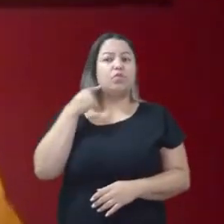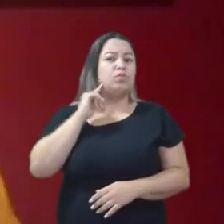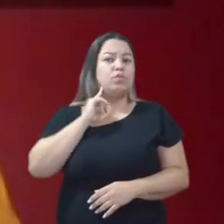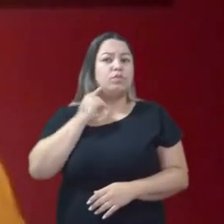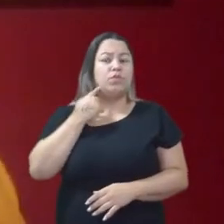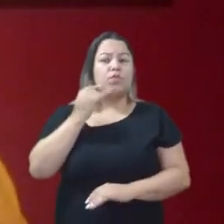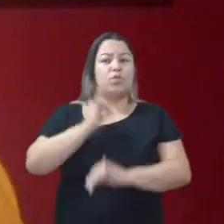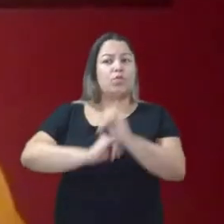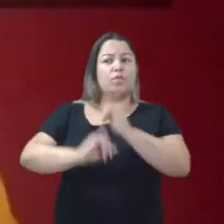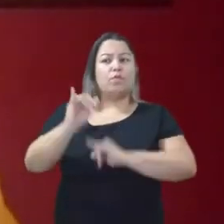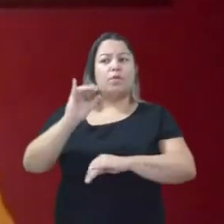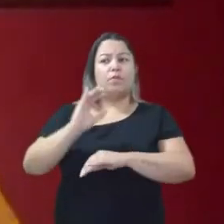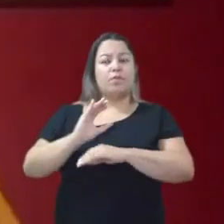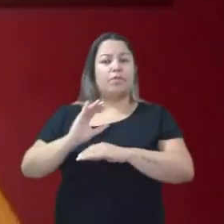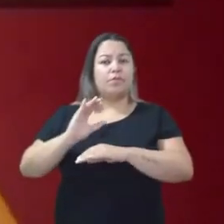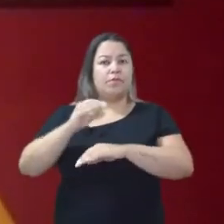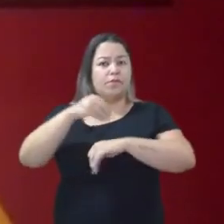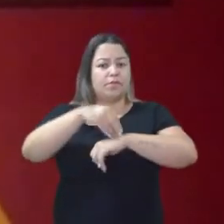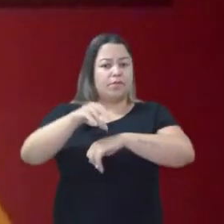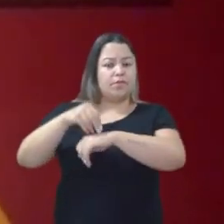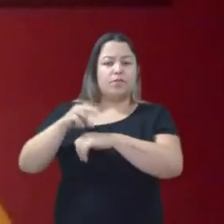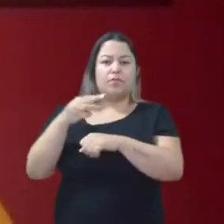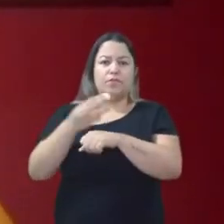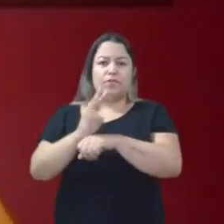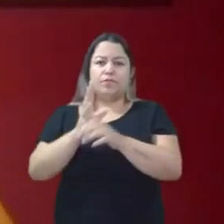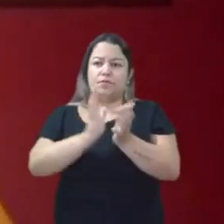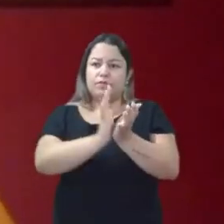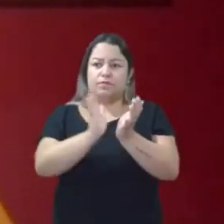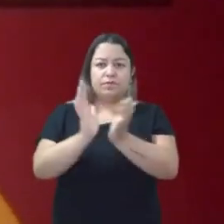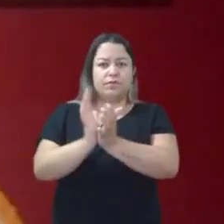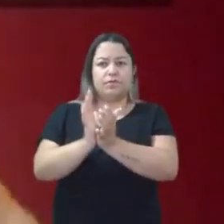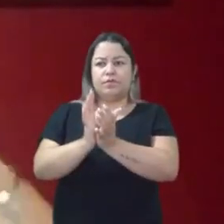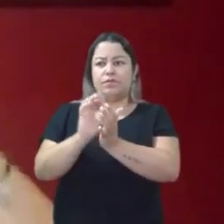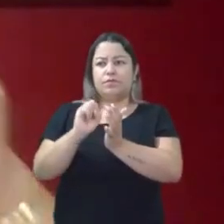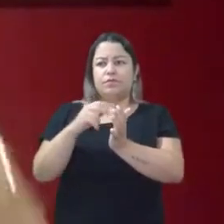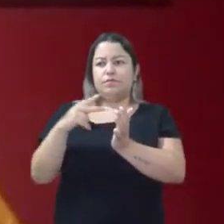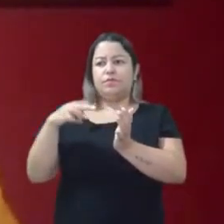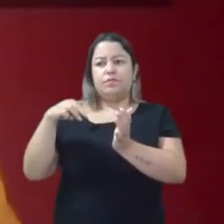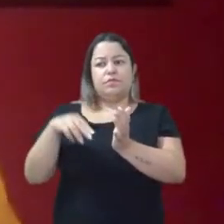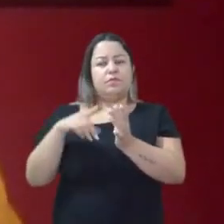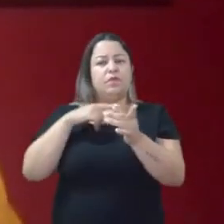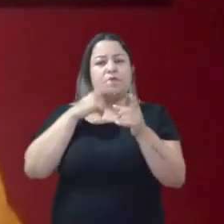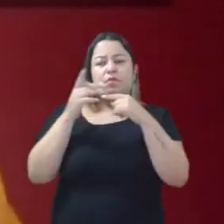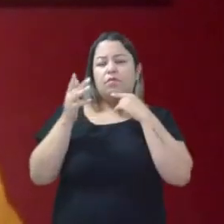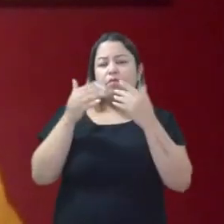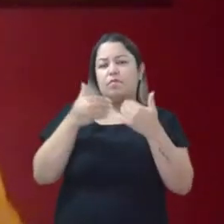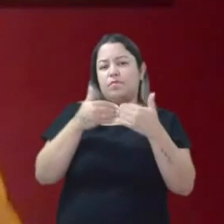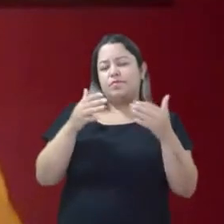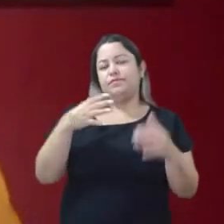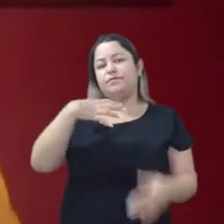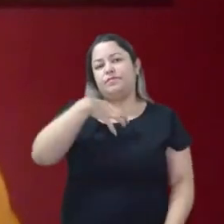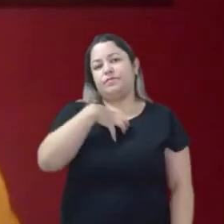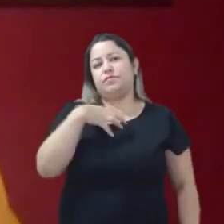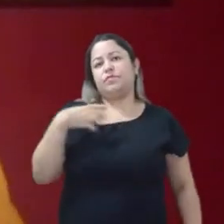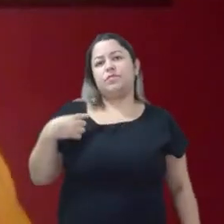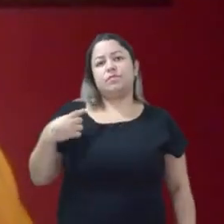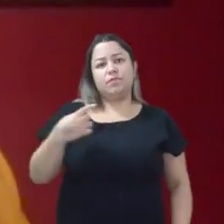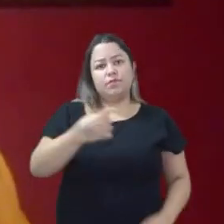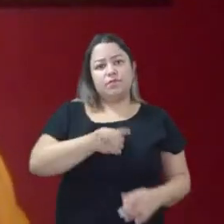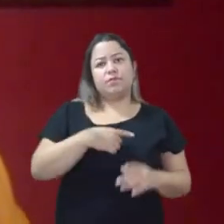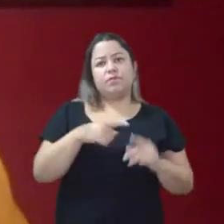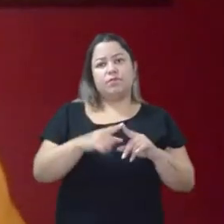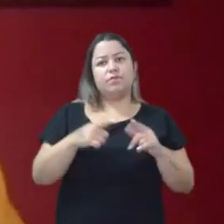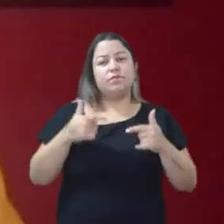compartilhando um monte de coisa nos grupos e daqui a pouco o grupo vira spam, ninguém abre mais. Mas eu sinto que a nossa militância